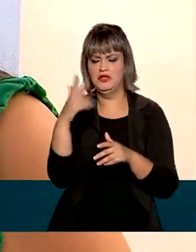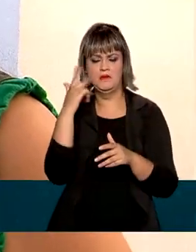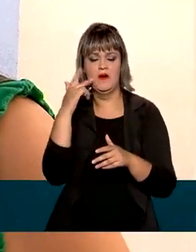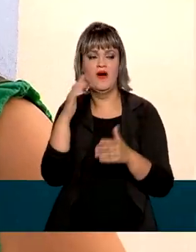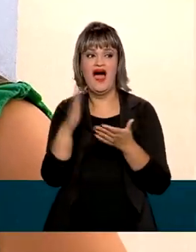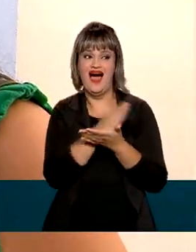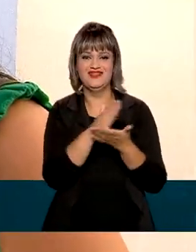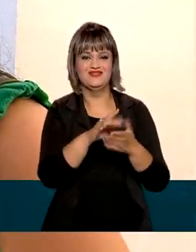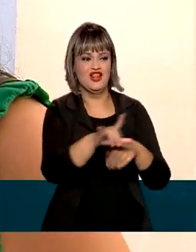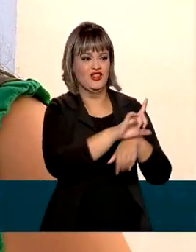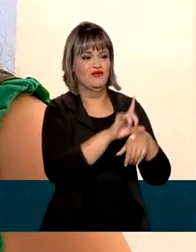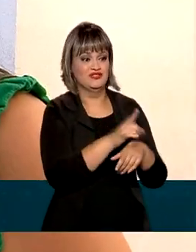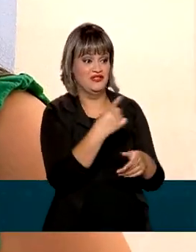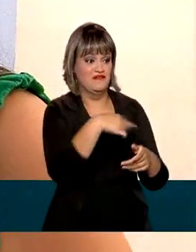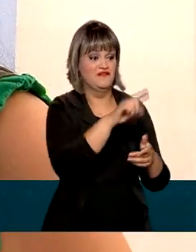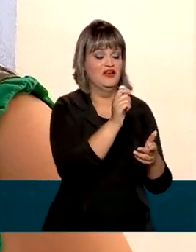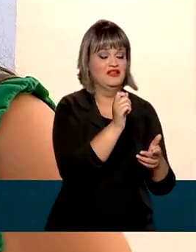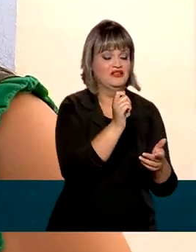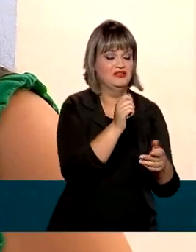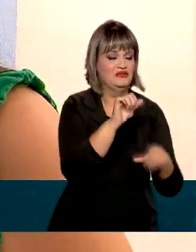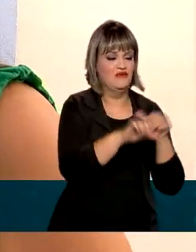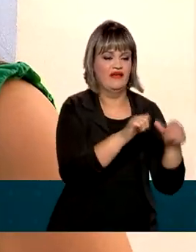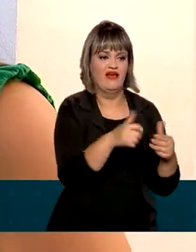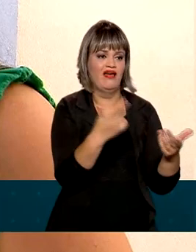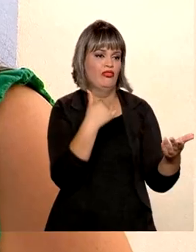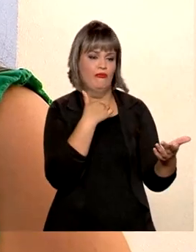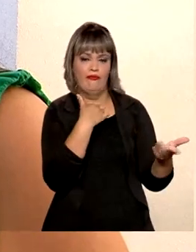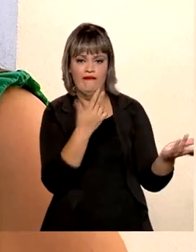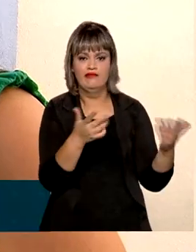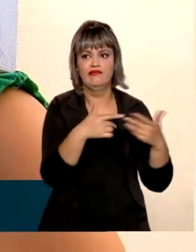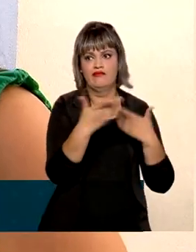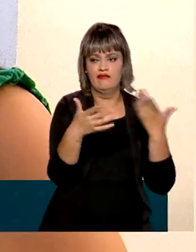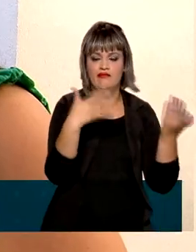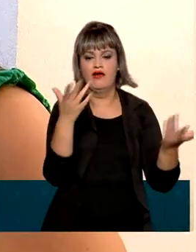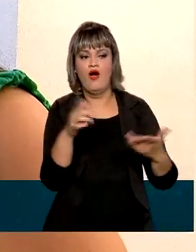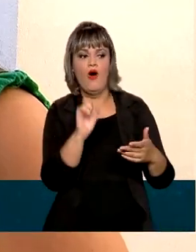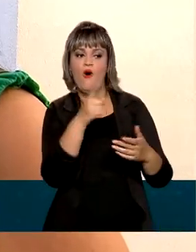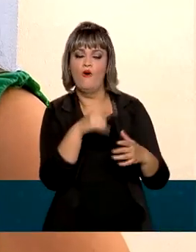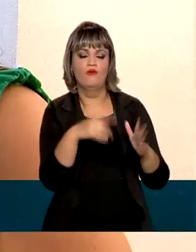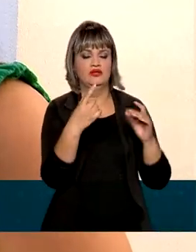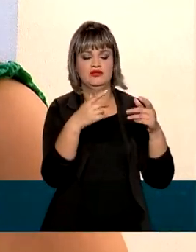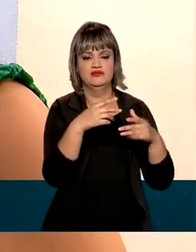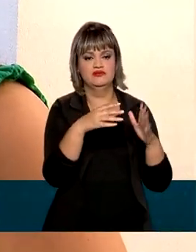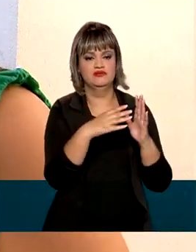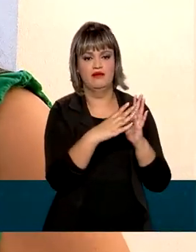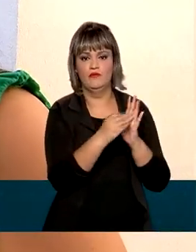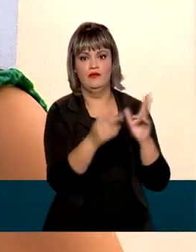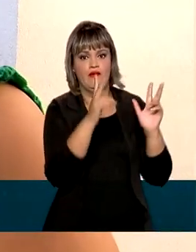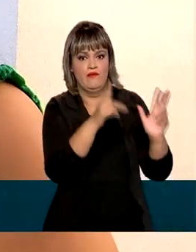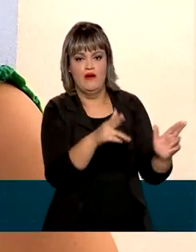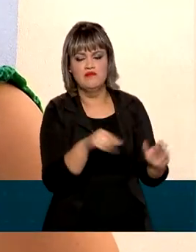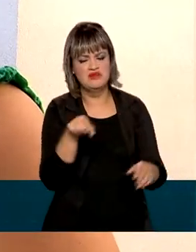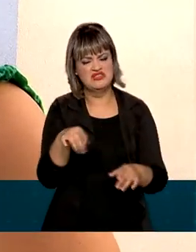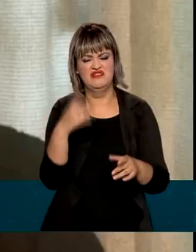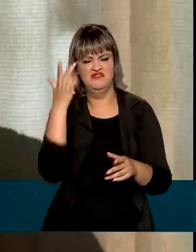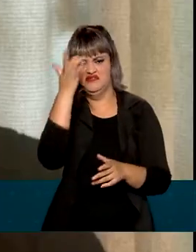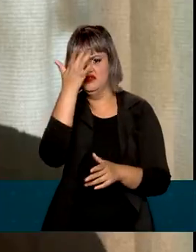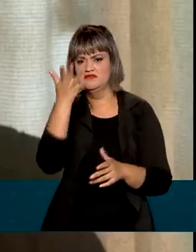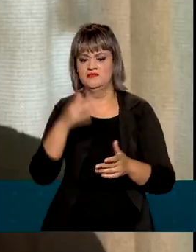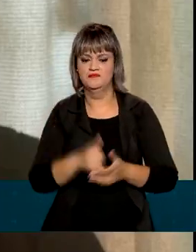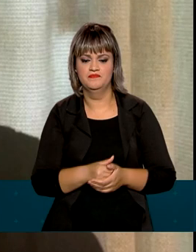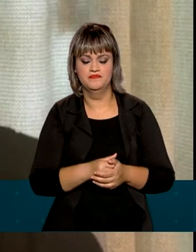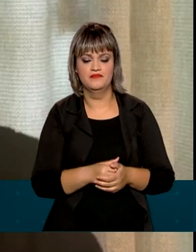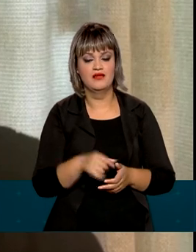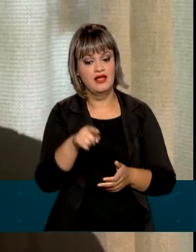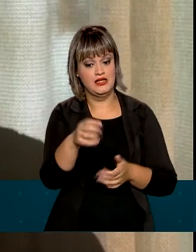né? Em algumas lojas você só pode trocar na loja que você comprou, ou então você só pode trocar pelo mesmo modelo. Aqui, no caso, foi bem flexível. A